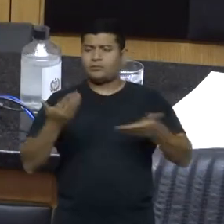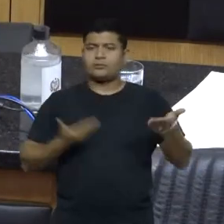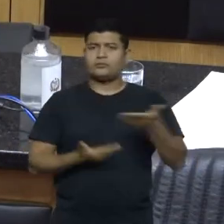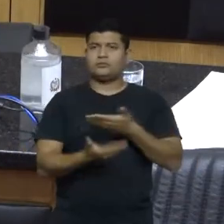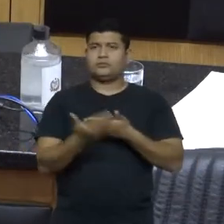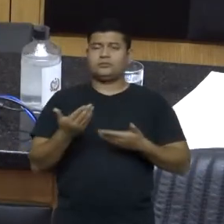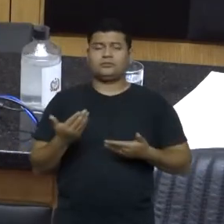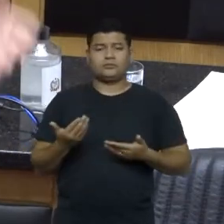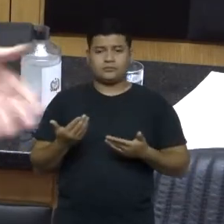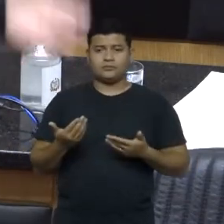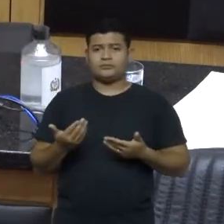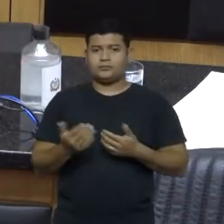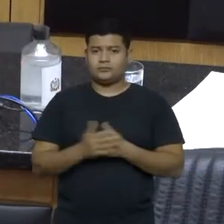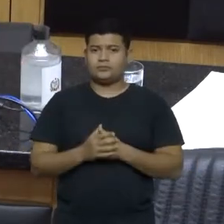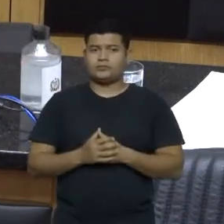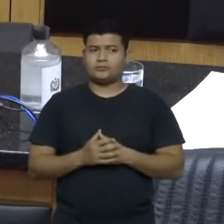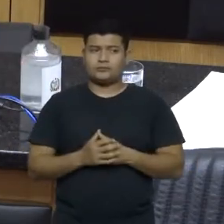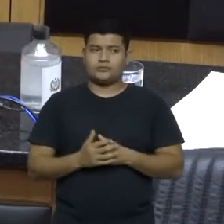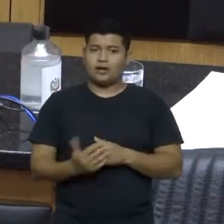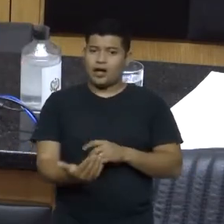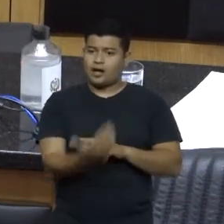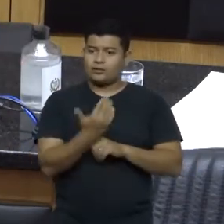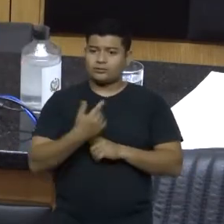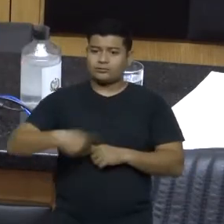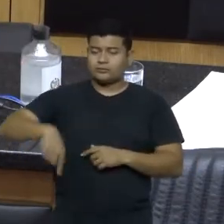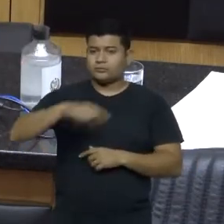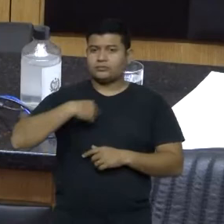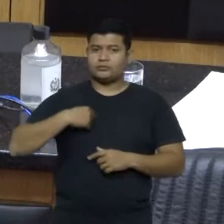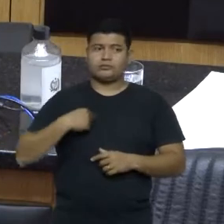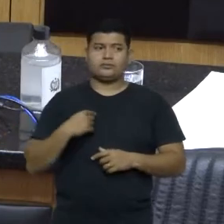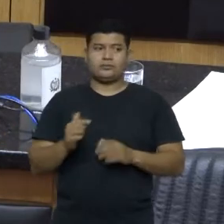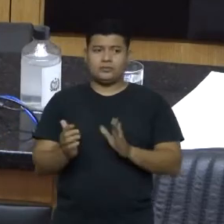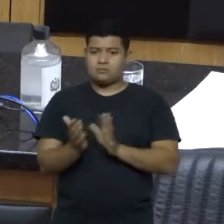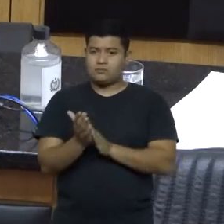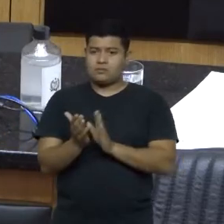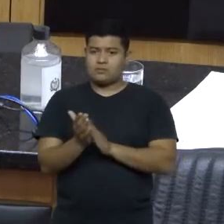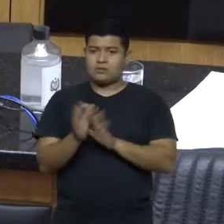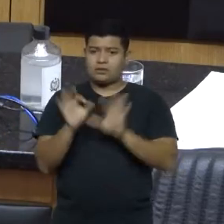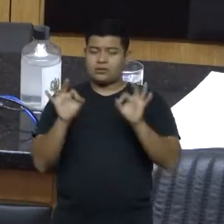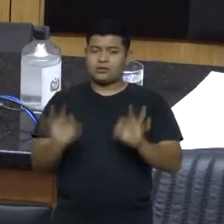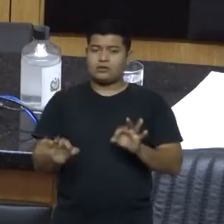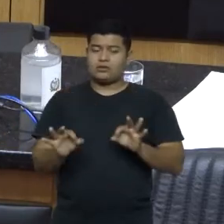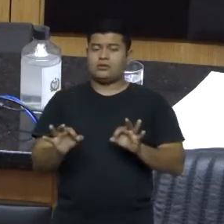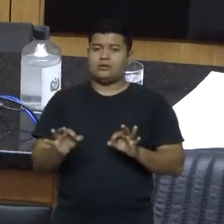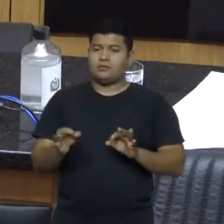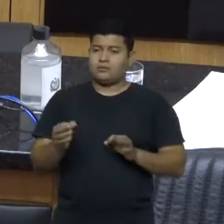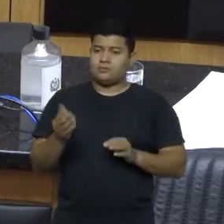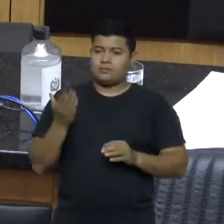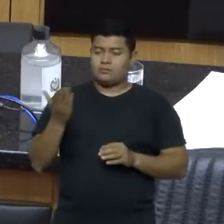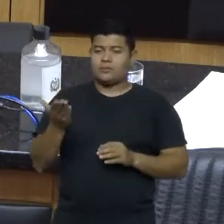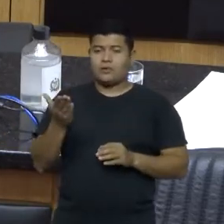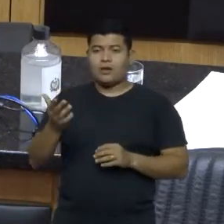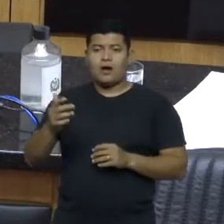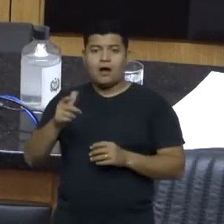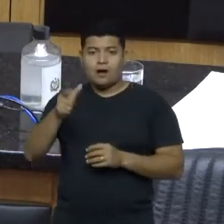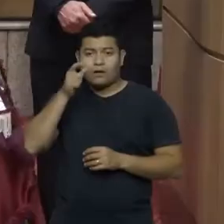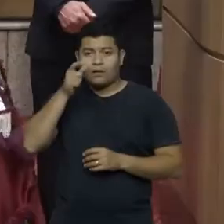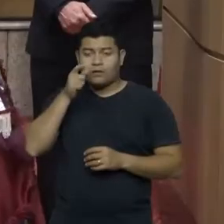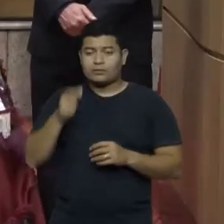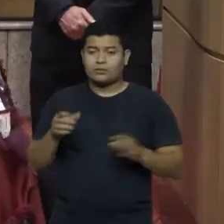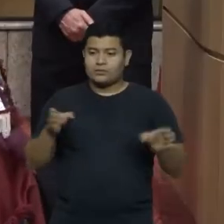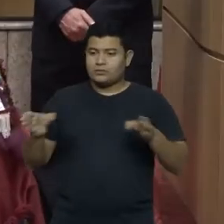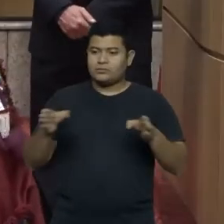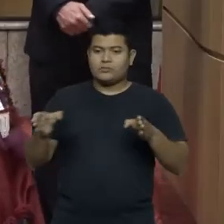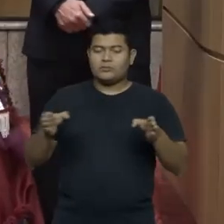também faz bem a todos os seres humanos. Parabéns a vocês estarem lá, de certeza, prestigiando e também vivendo os momentos felizes junto com vocês.